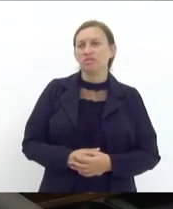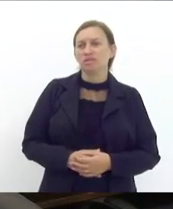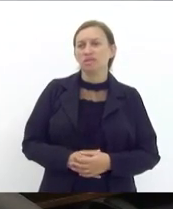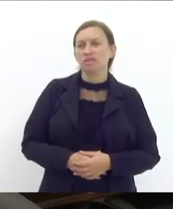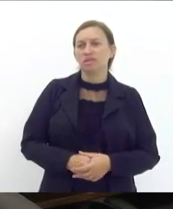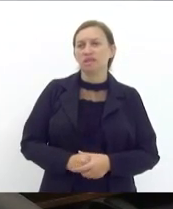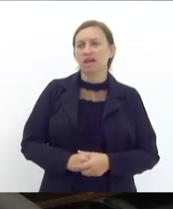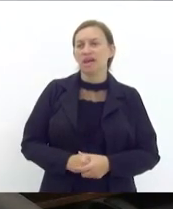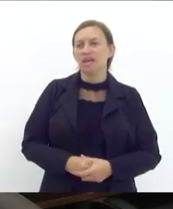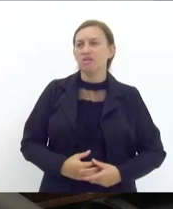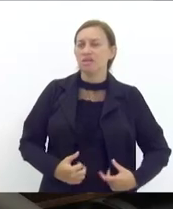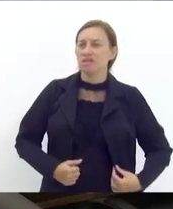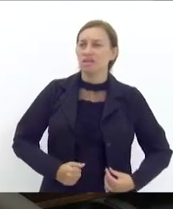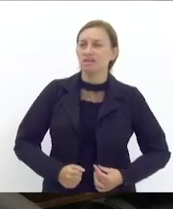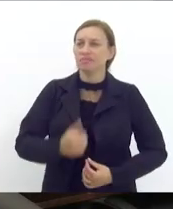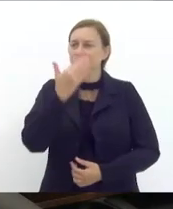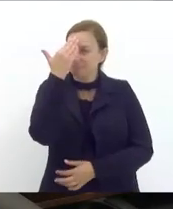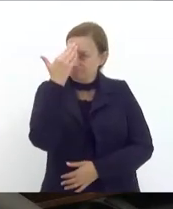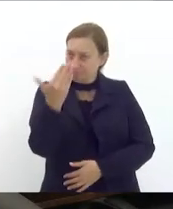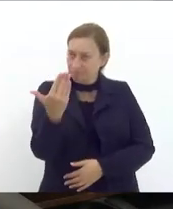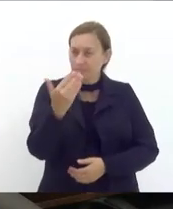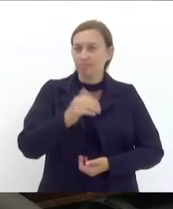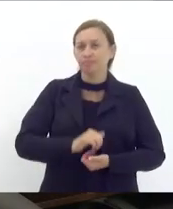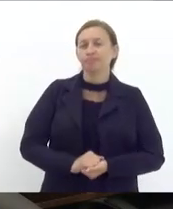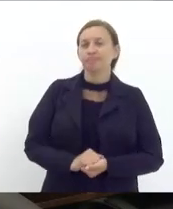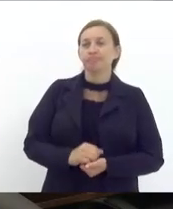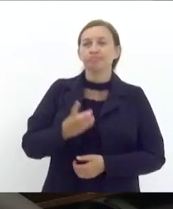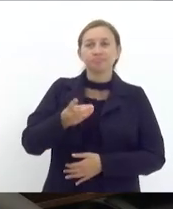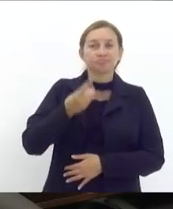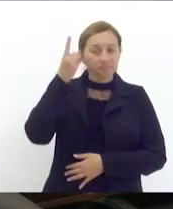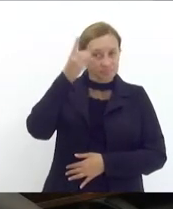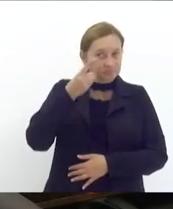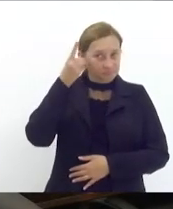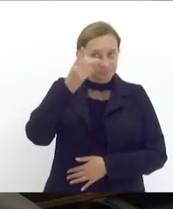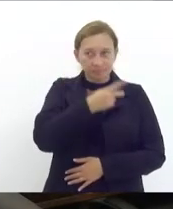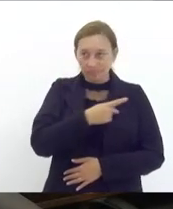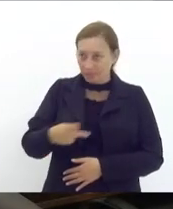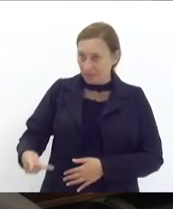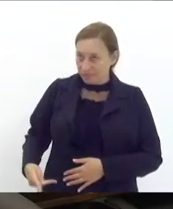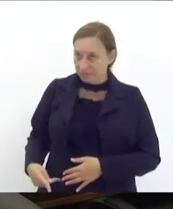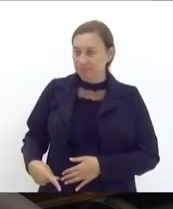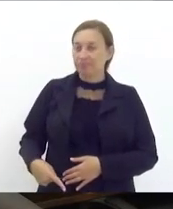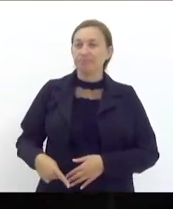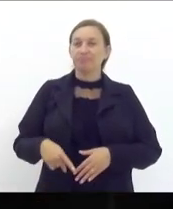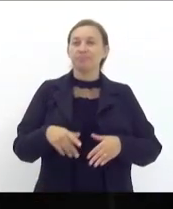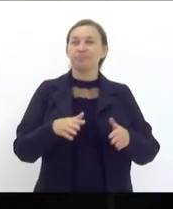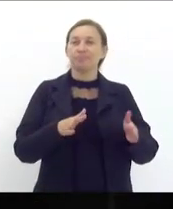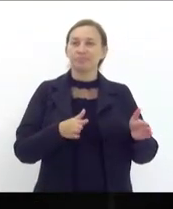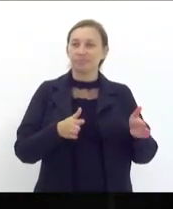muito obrigado deputado presidente desta sessão